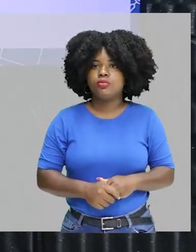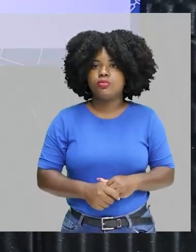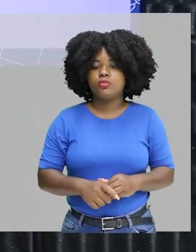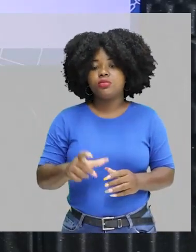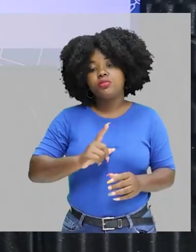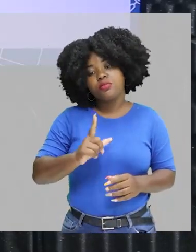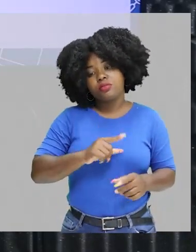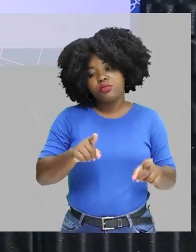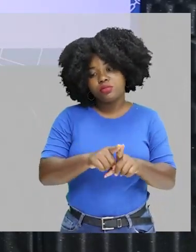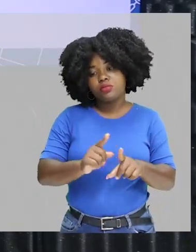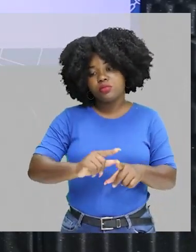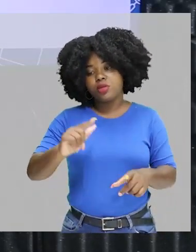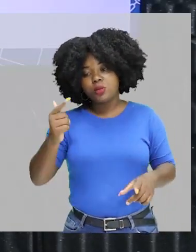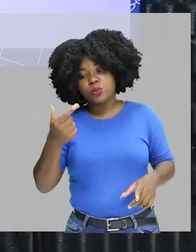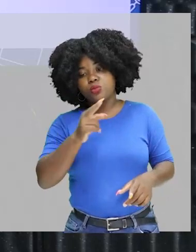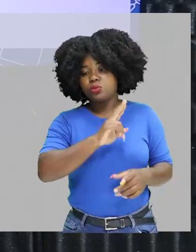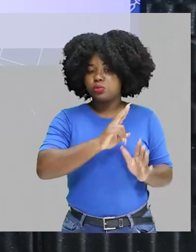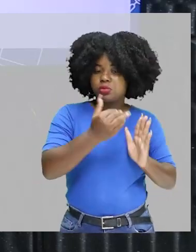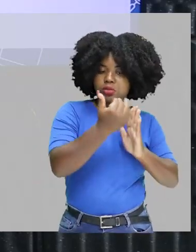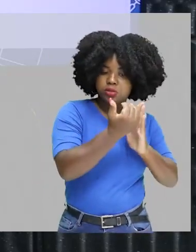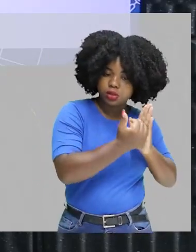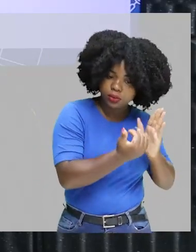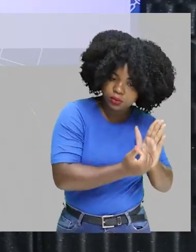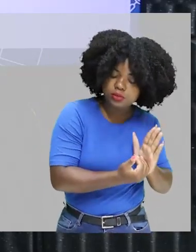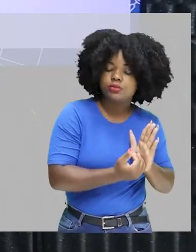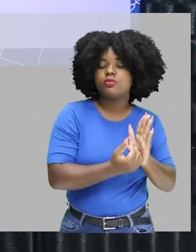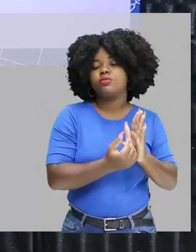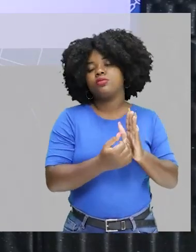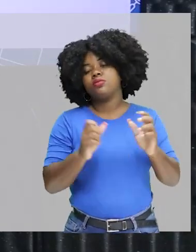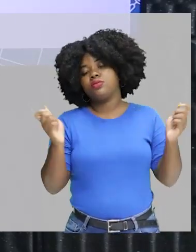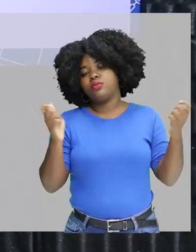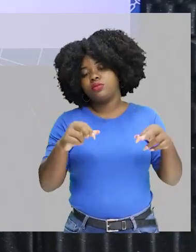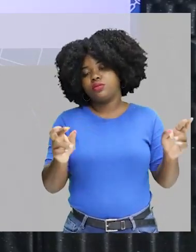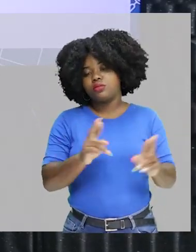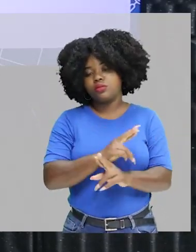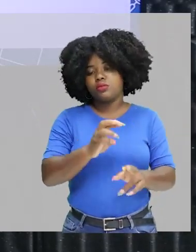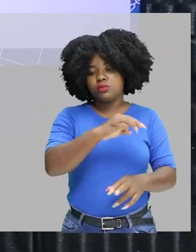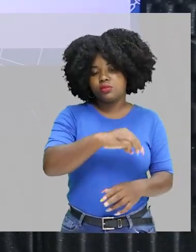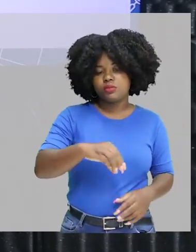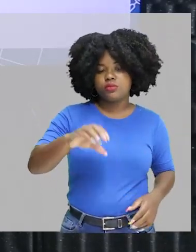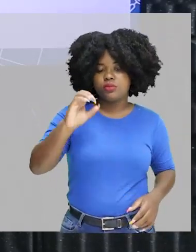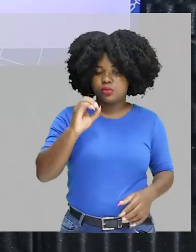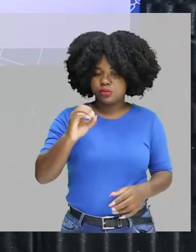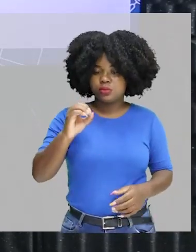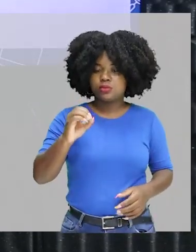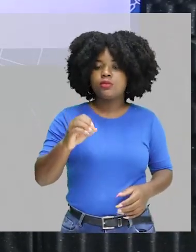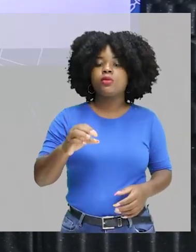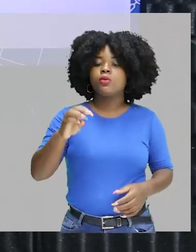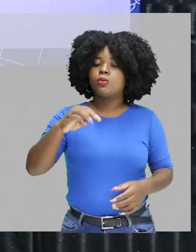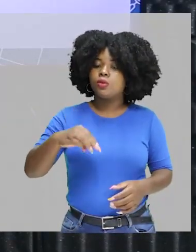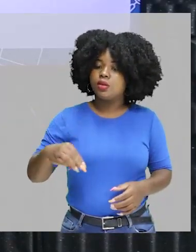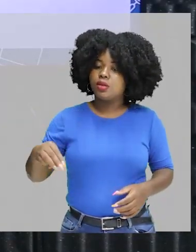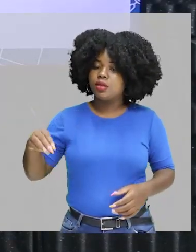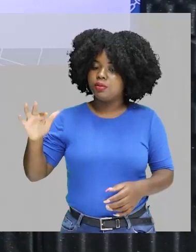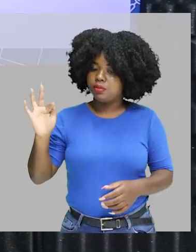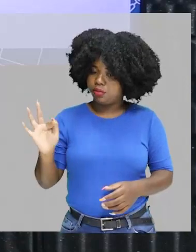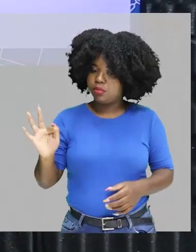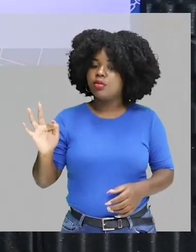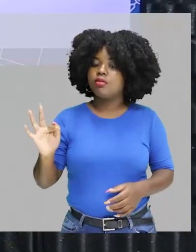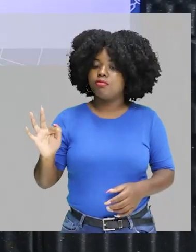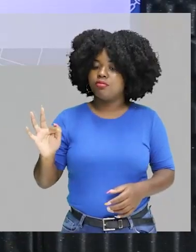expressões. Por exemplo, eu posso relacionar a massa inicial com a massa final do elemento